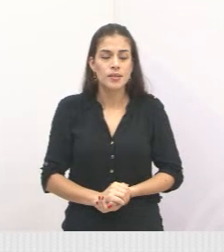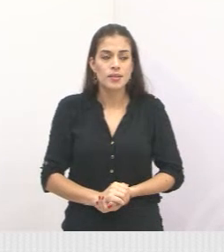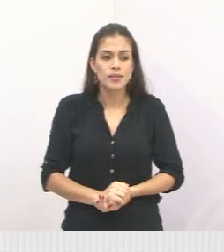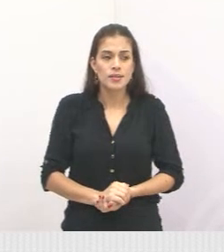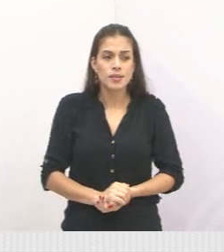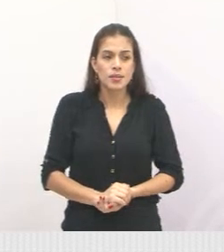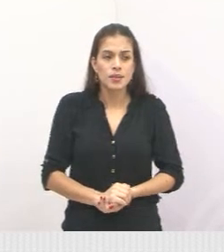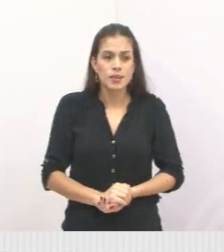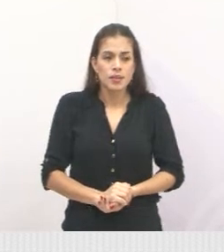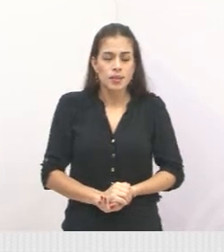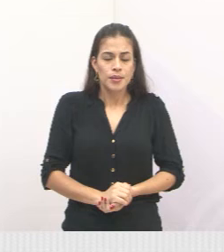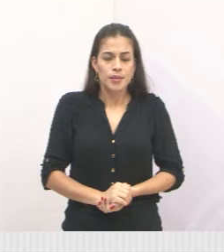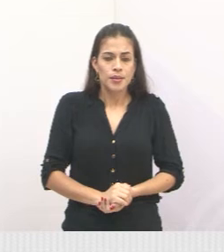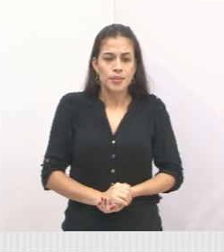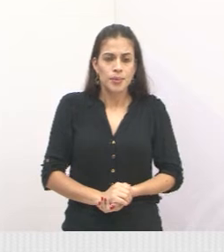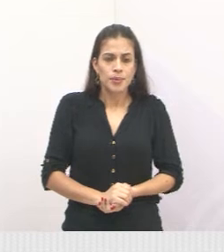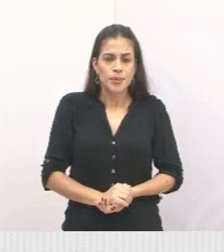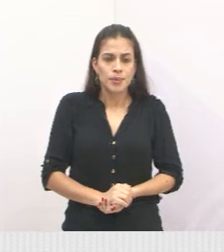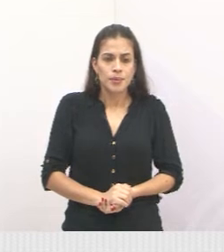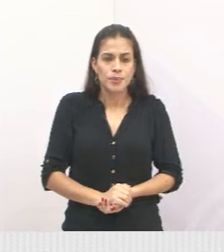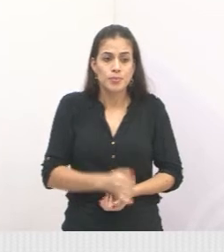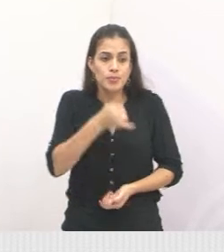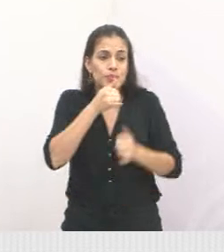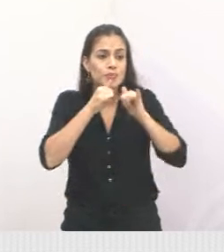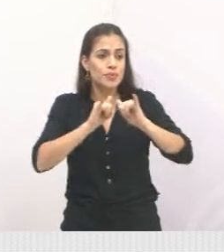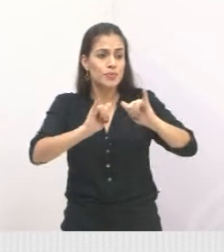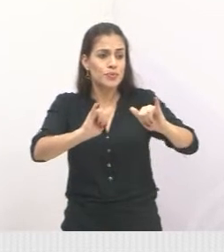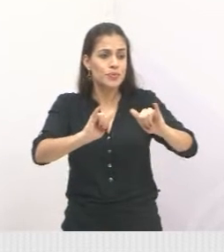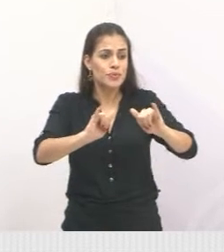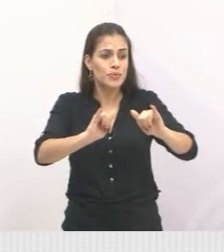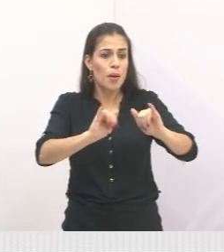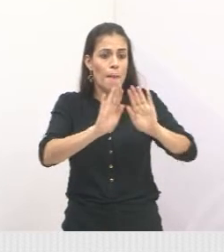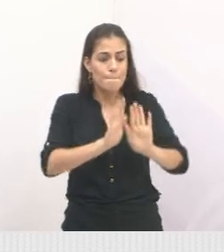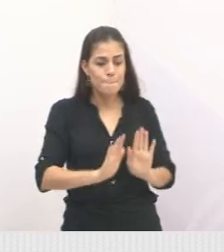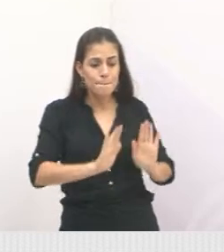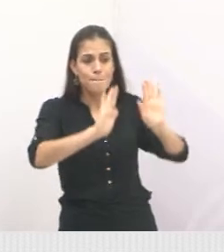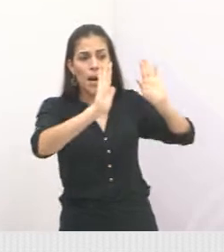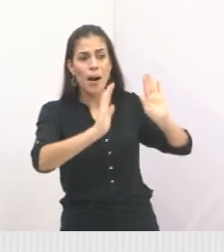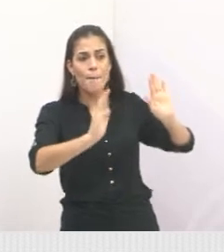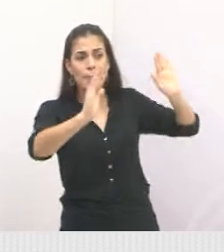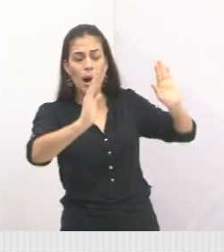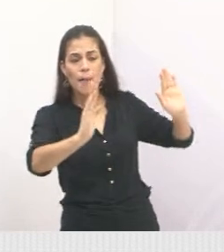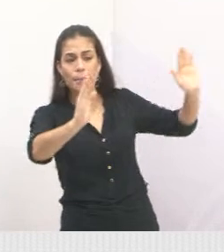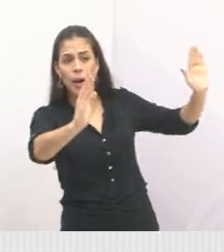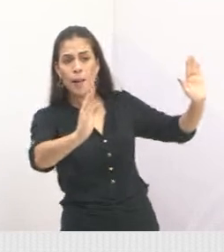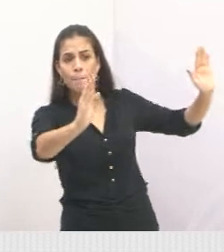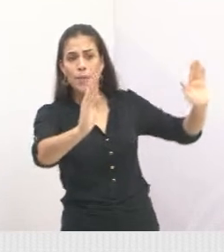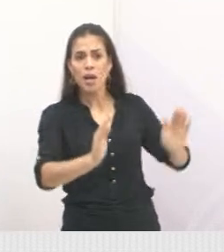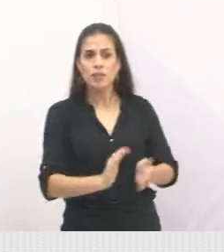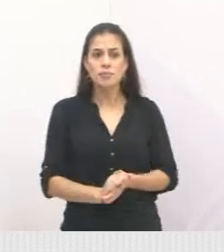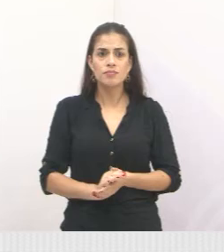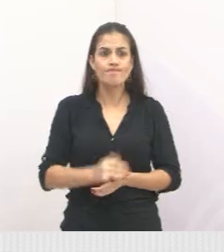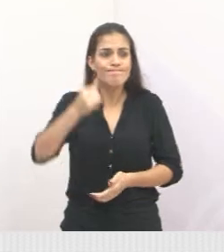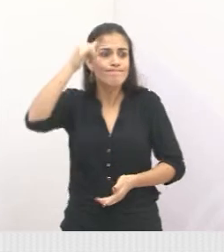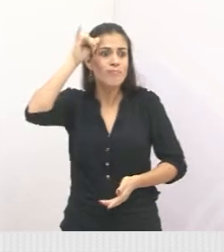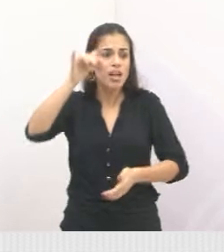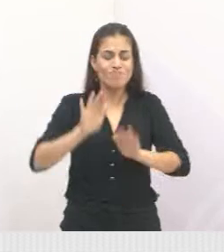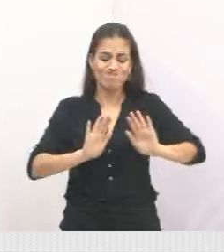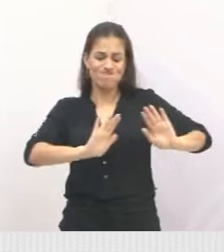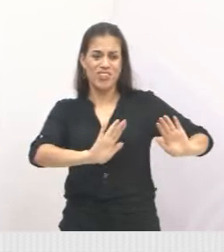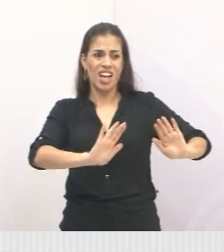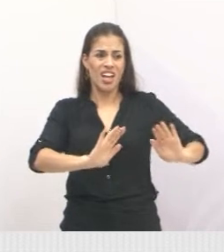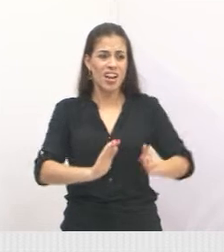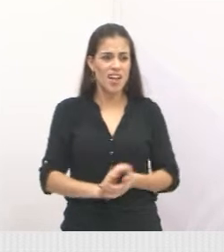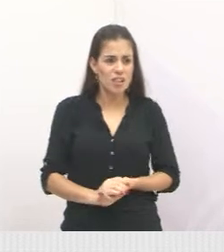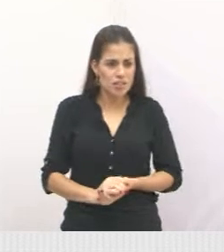Gente, foram obrigados a anunciar barreiras para conter essa migração. O prefeito de